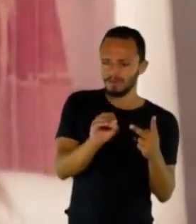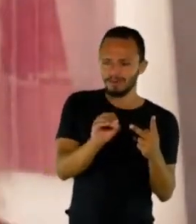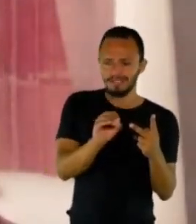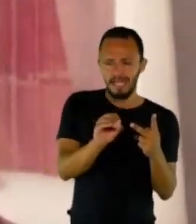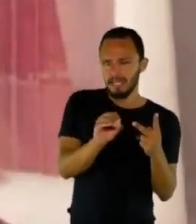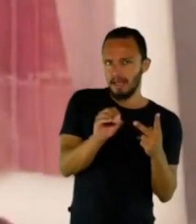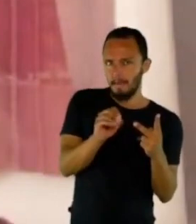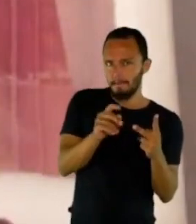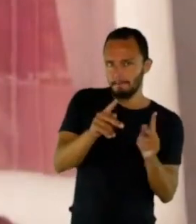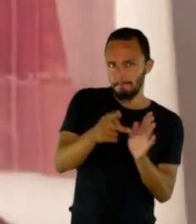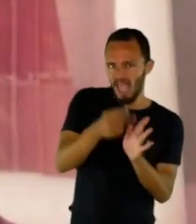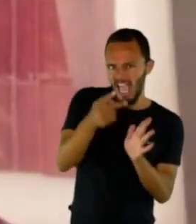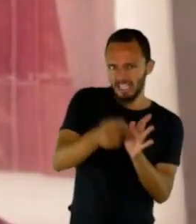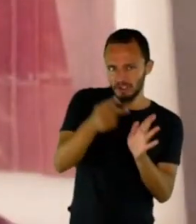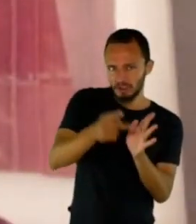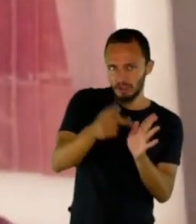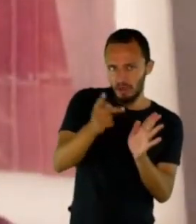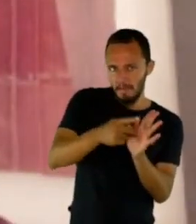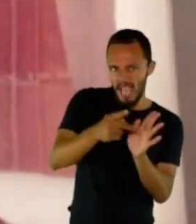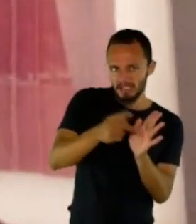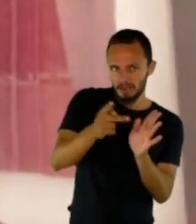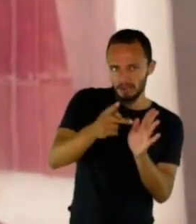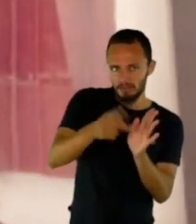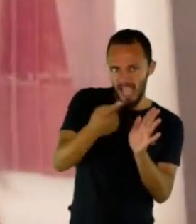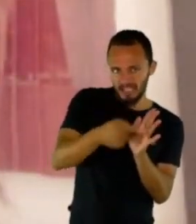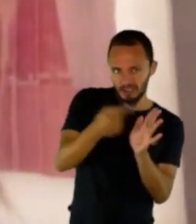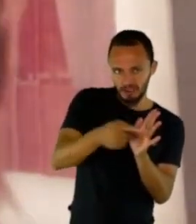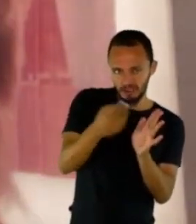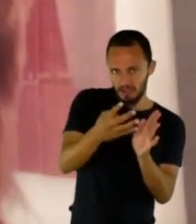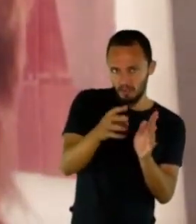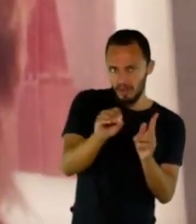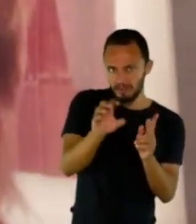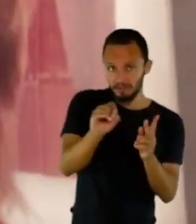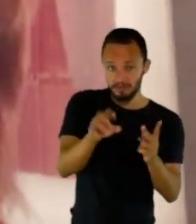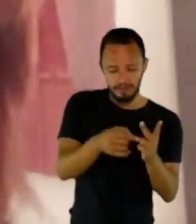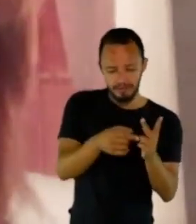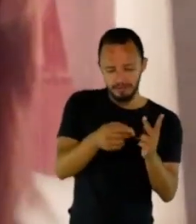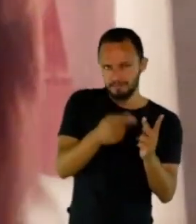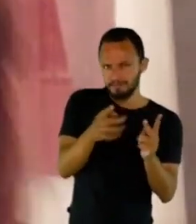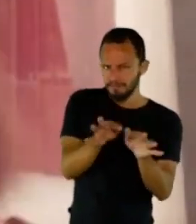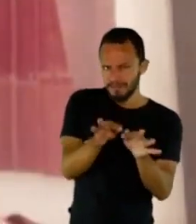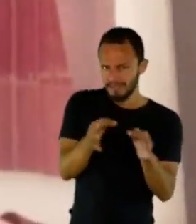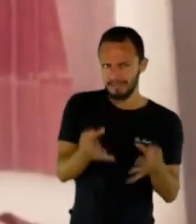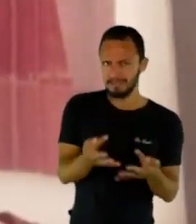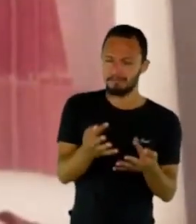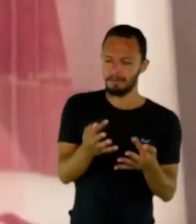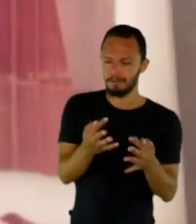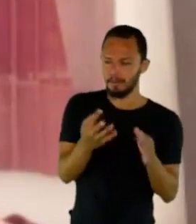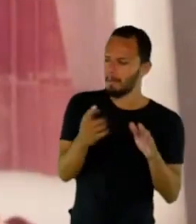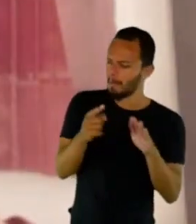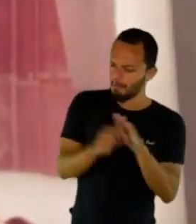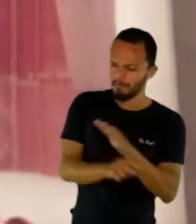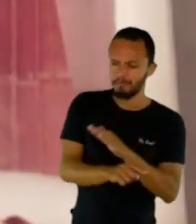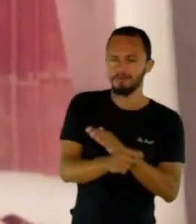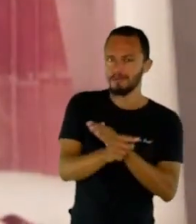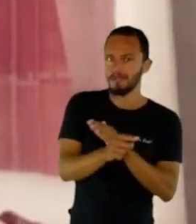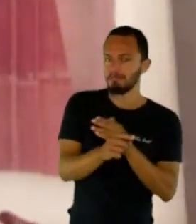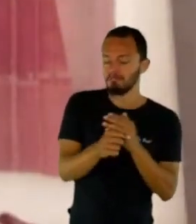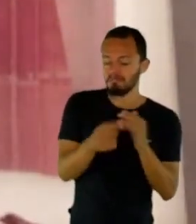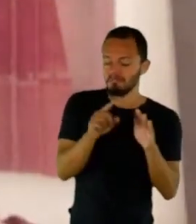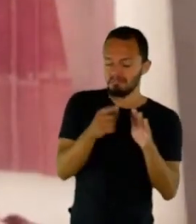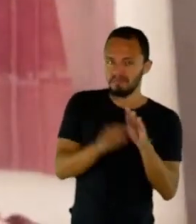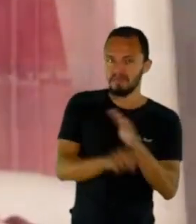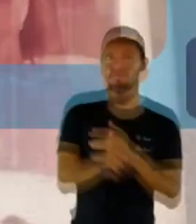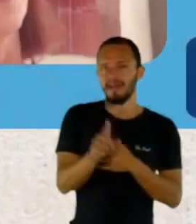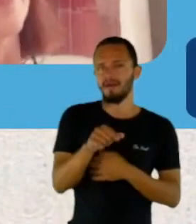menor com um conto um pouco maior, mais aprofundado, mais desenvolvido, e tem essas outras mulheres. É um